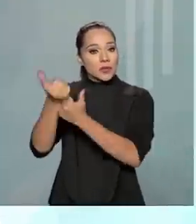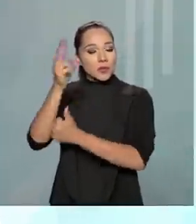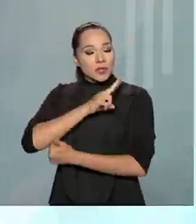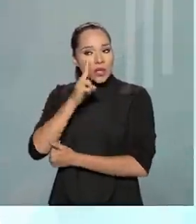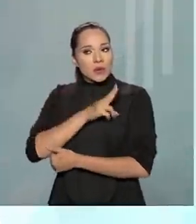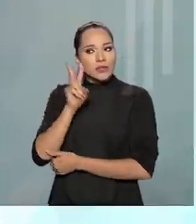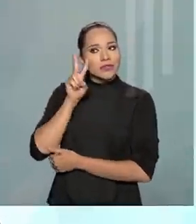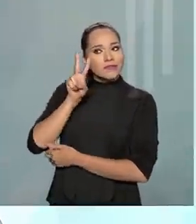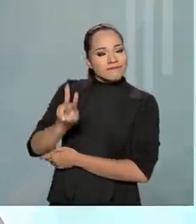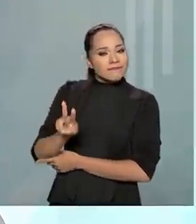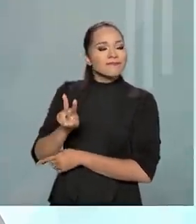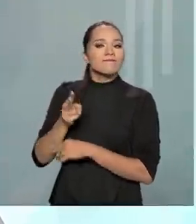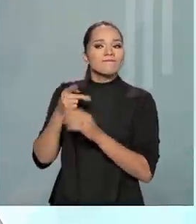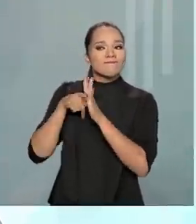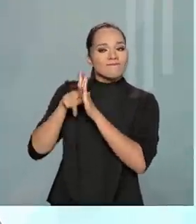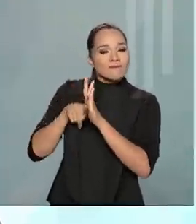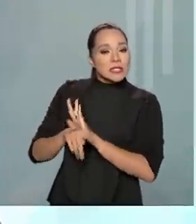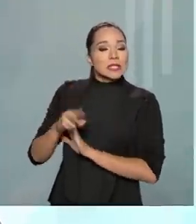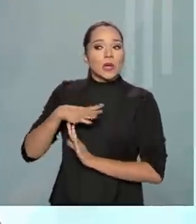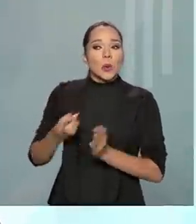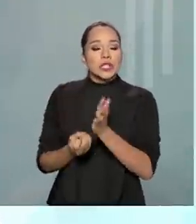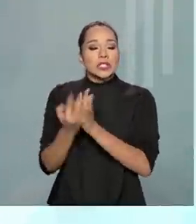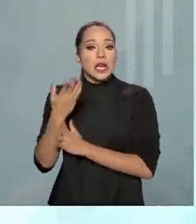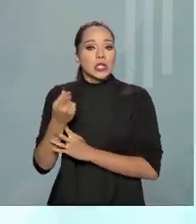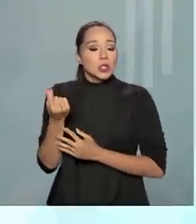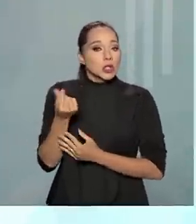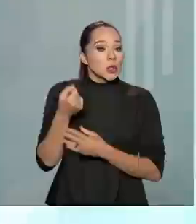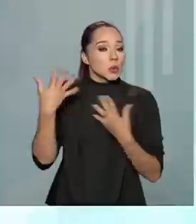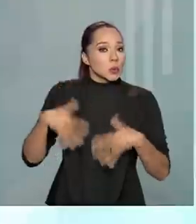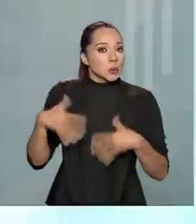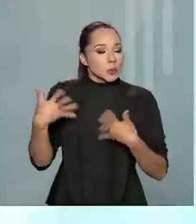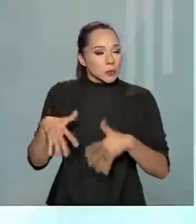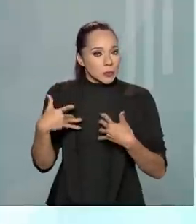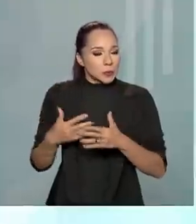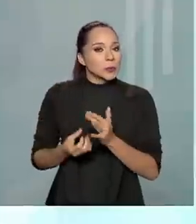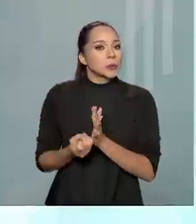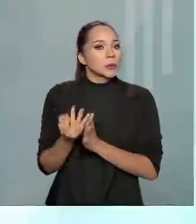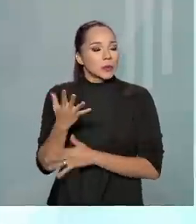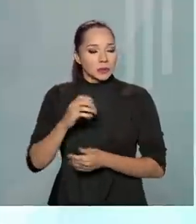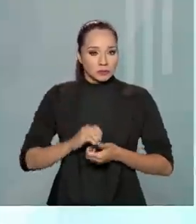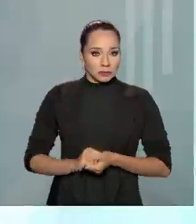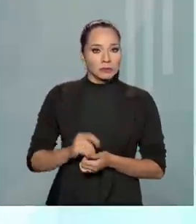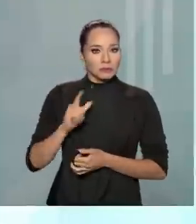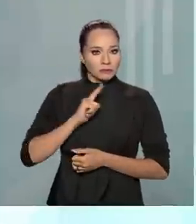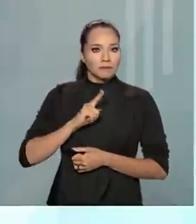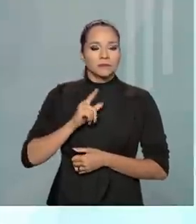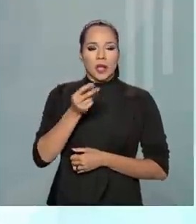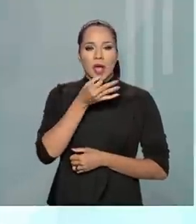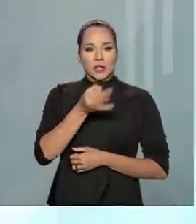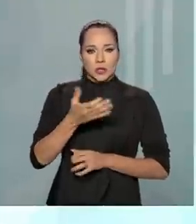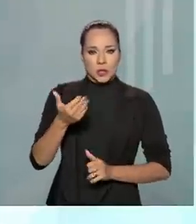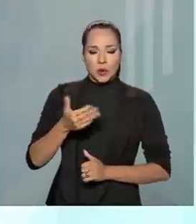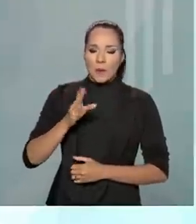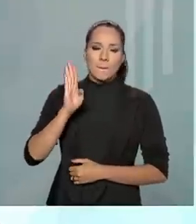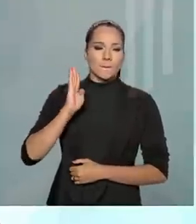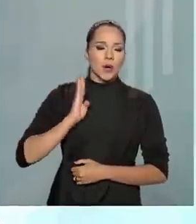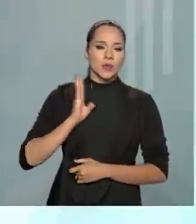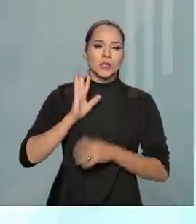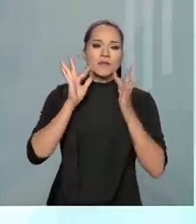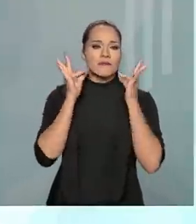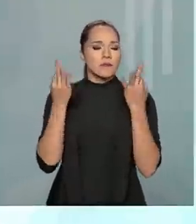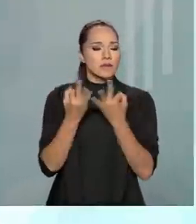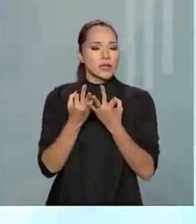verificou que nós teríamos um fluxo de dinheiro muito grande. Nós temos aí, eu acho que o auxílio, o Bolsa Família,